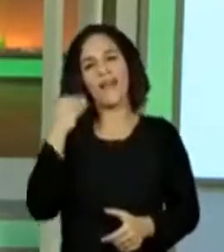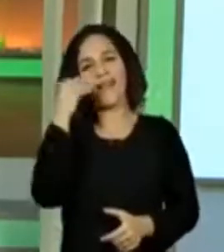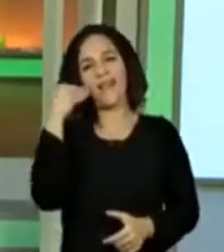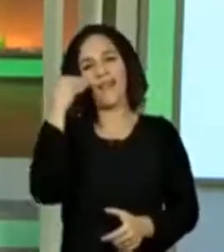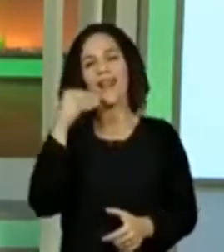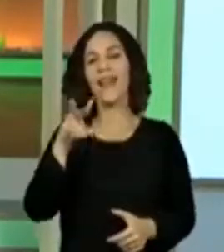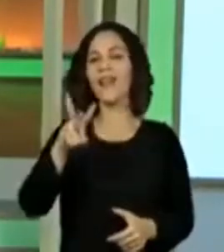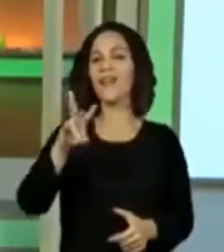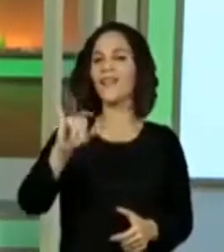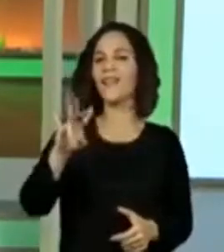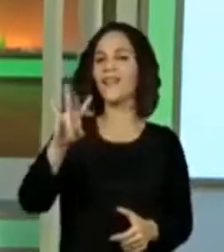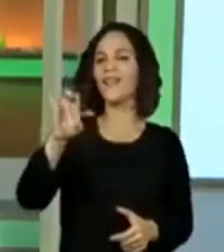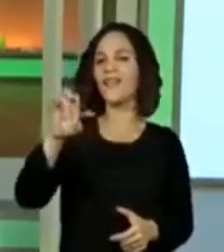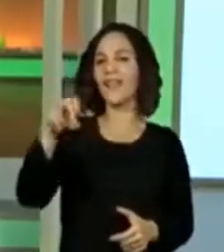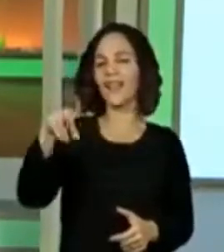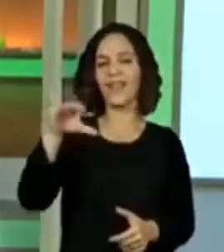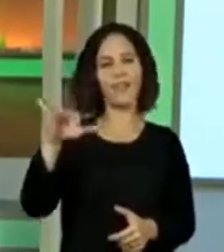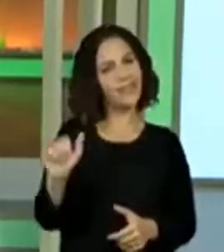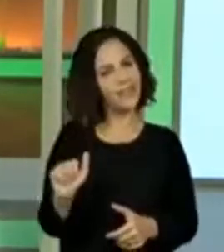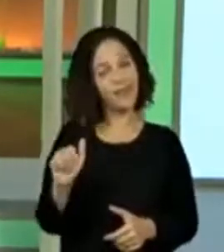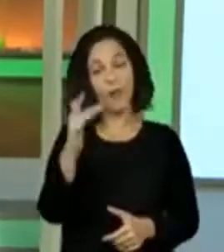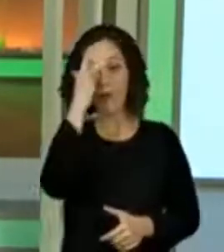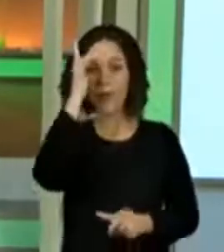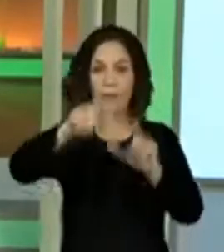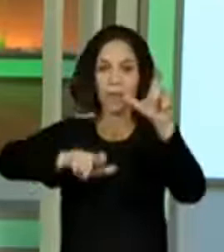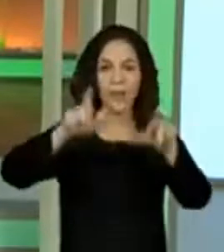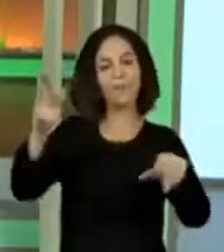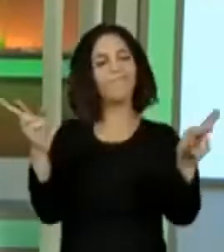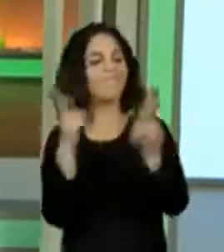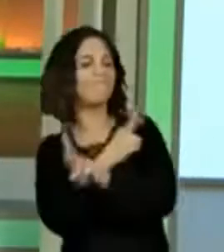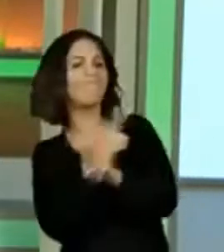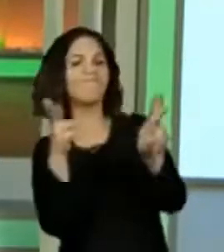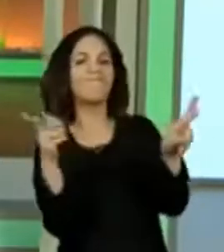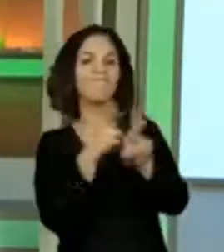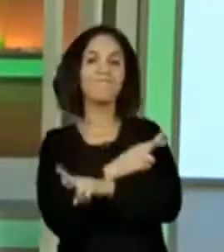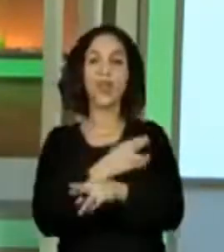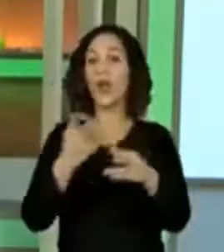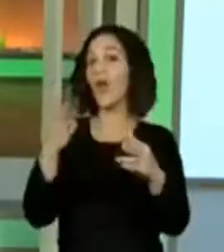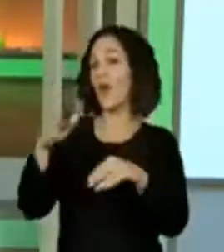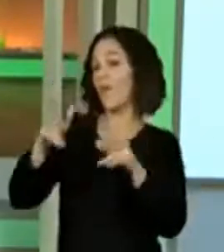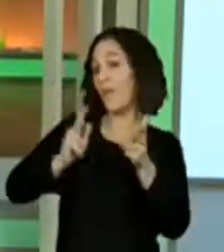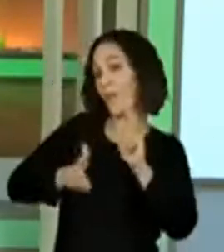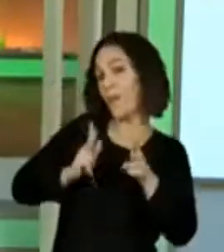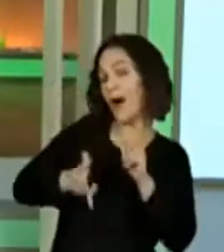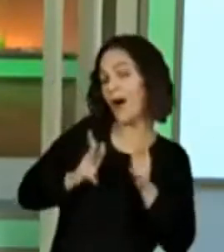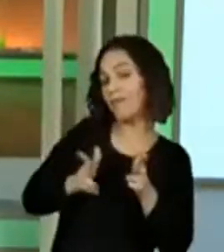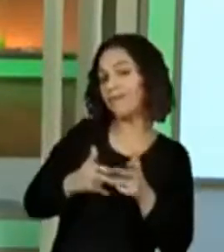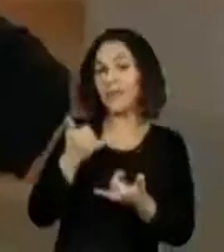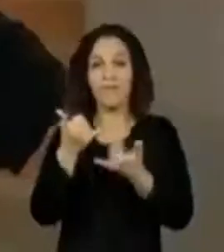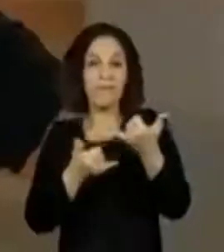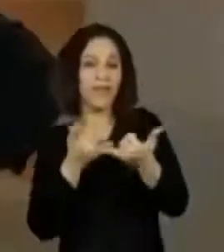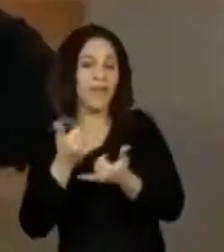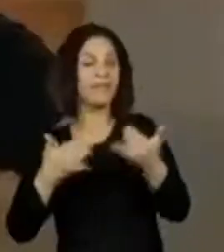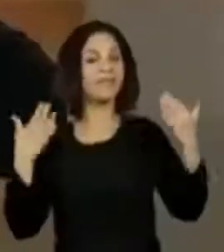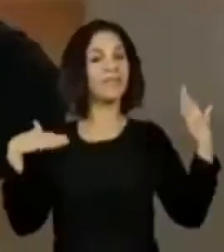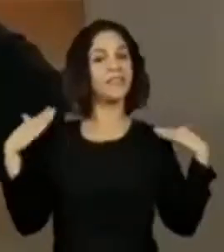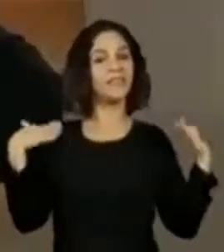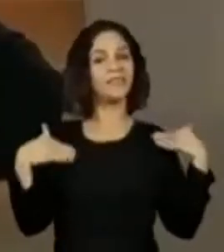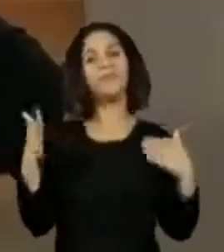pessoas nos relacionando, conversando, brincando, passeando. Vamos agora pensar